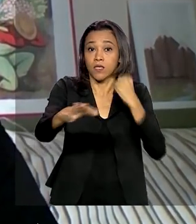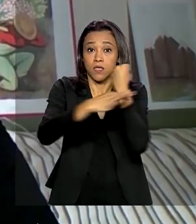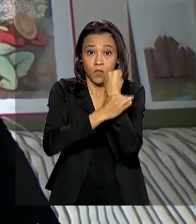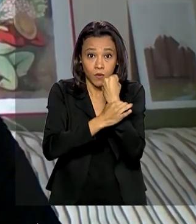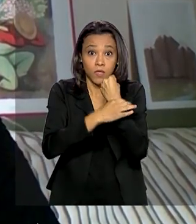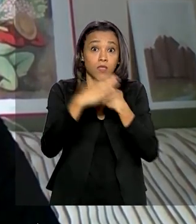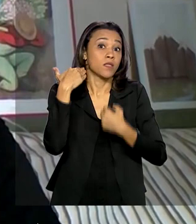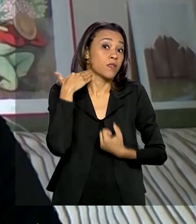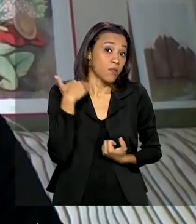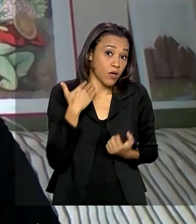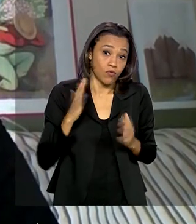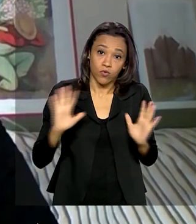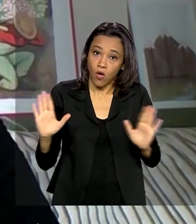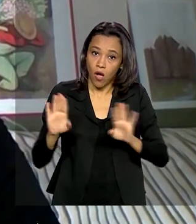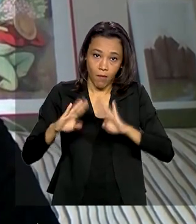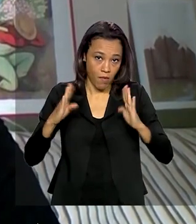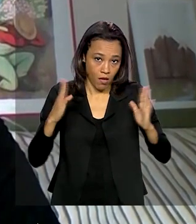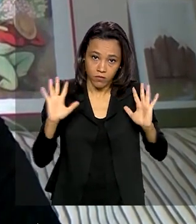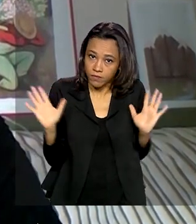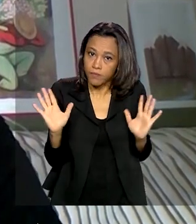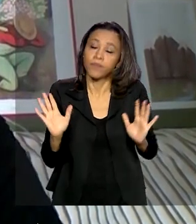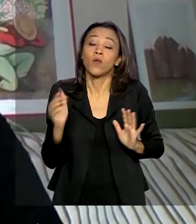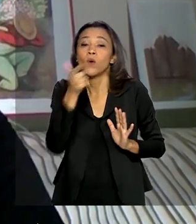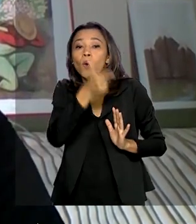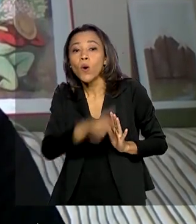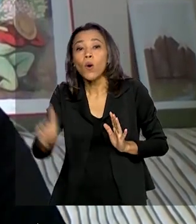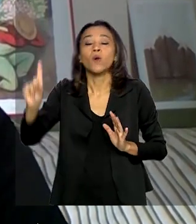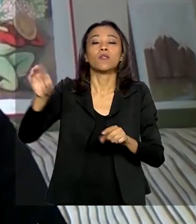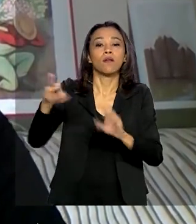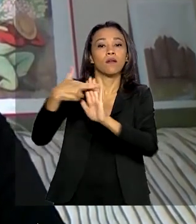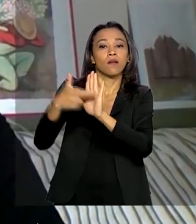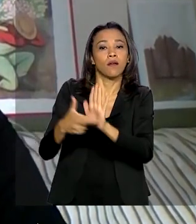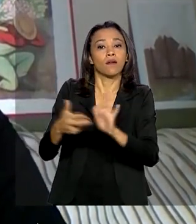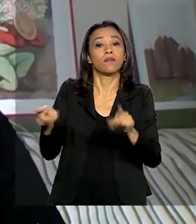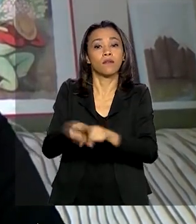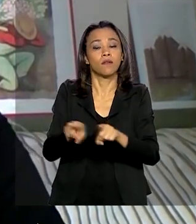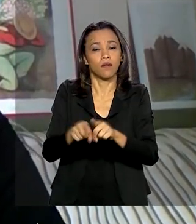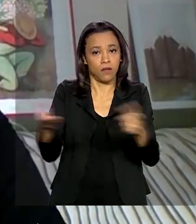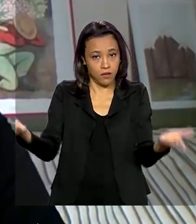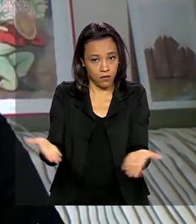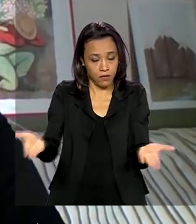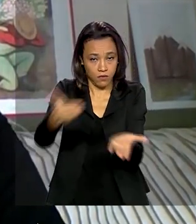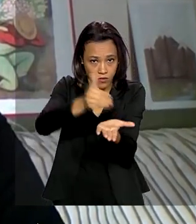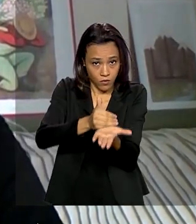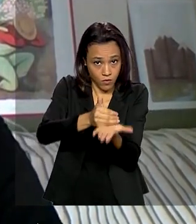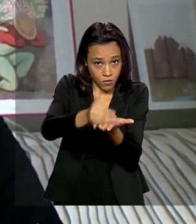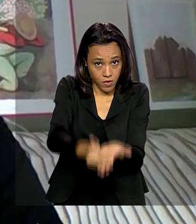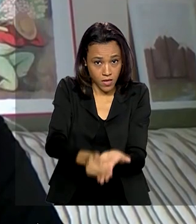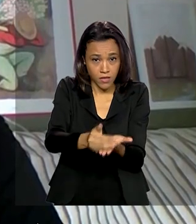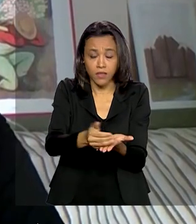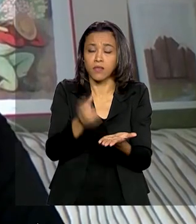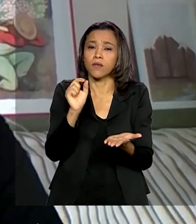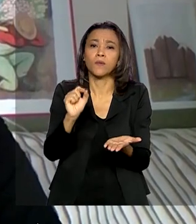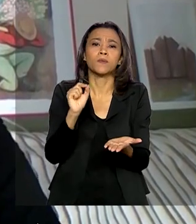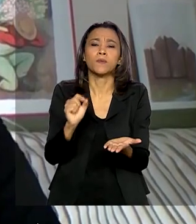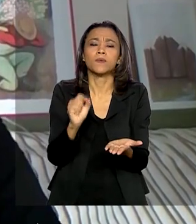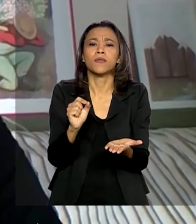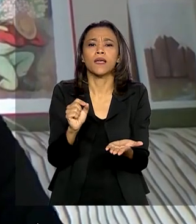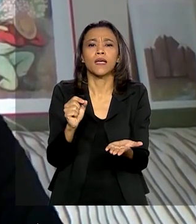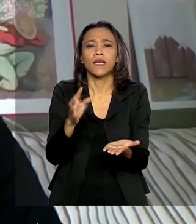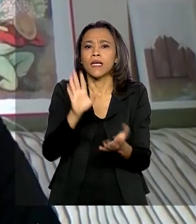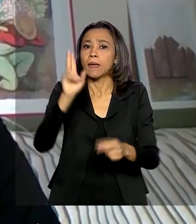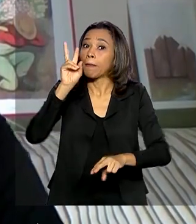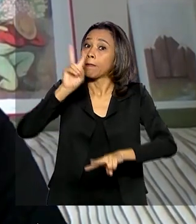e bancos. Outra medida que começa a valer hoje, agora em âmbito nacional, suspende as